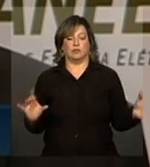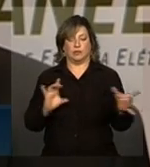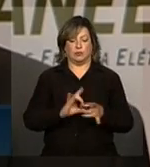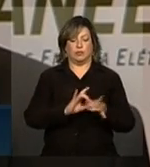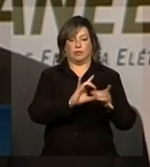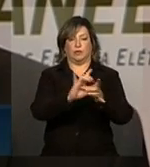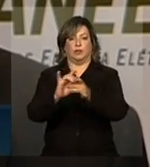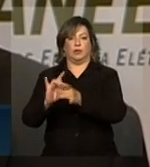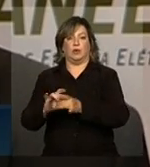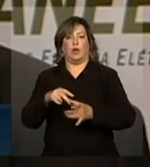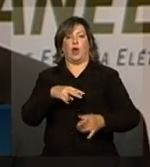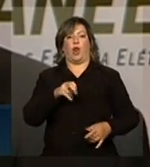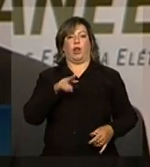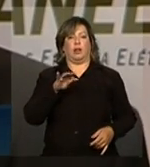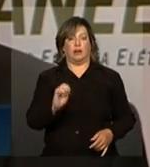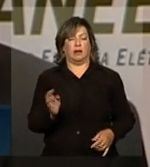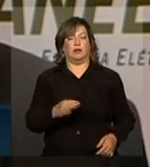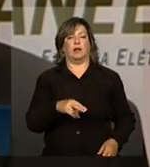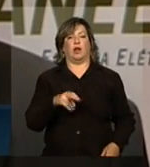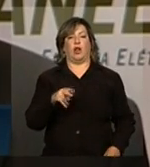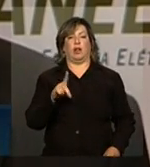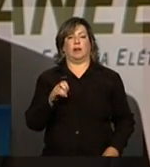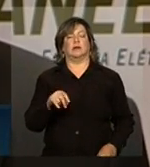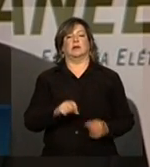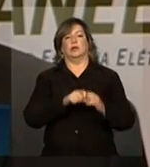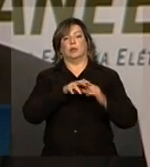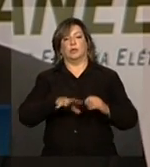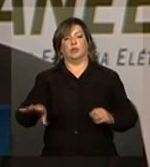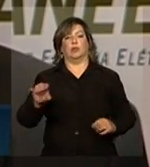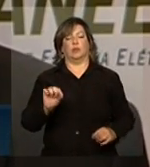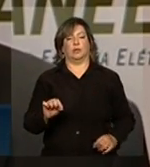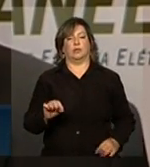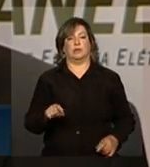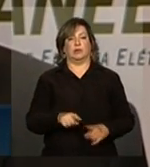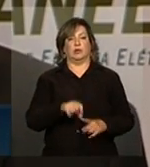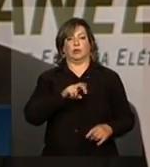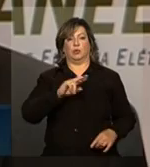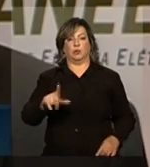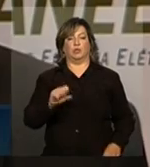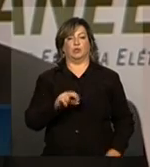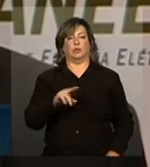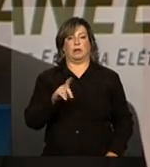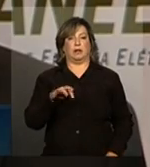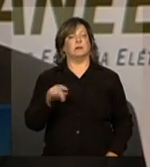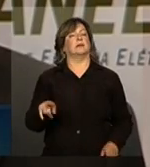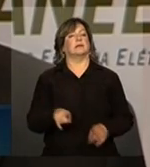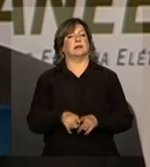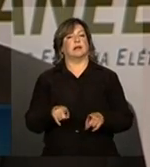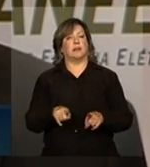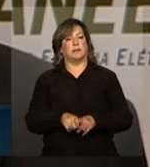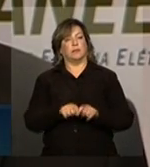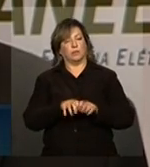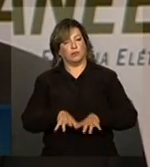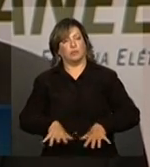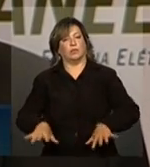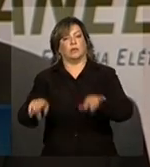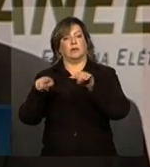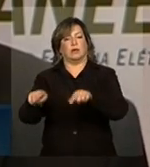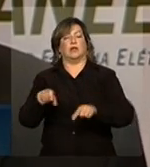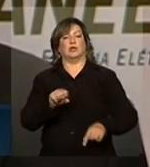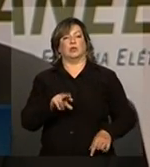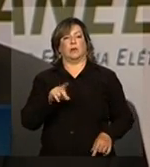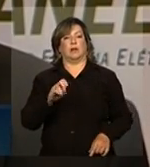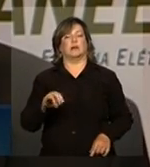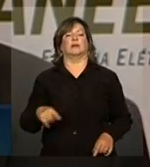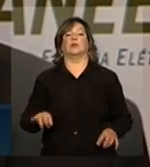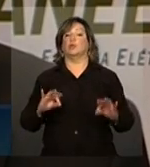norte-nordeste e transmite para a região norte-nordeste-sul-sudeste e transmite para a região sudeste todas as